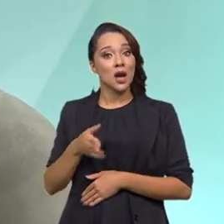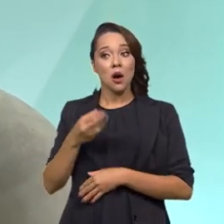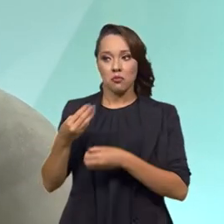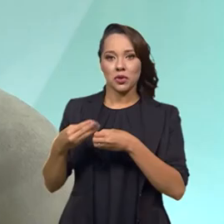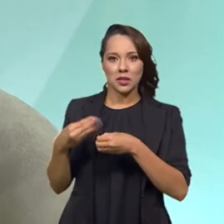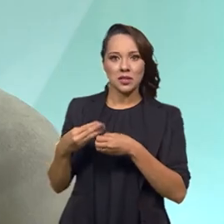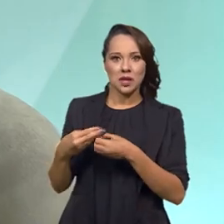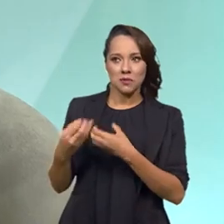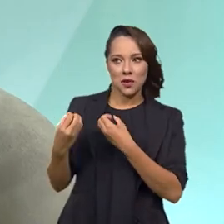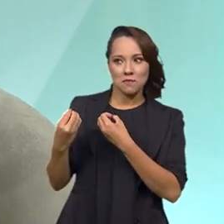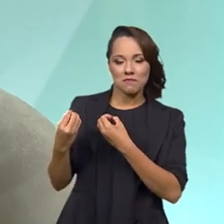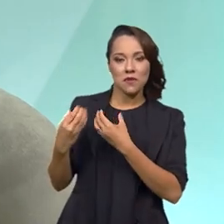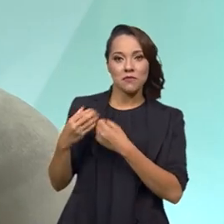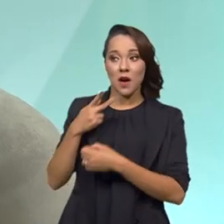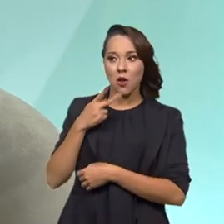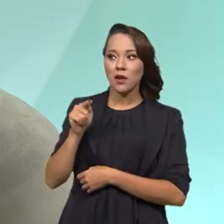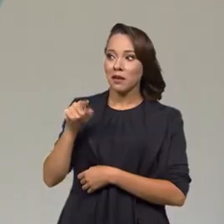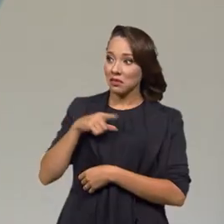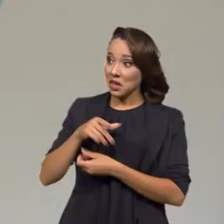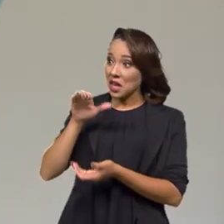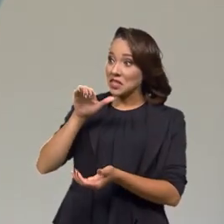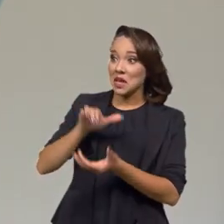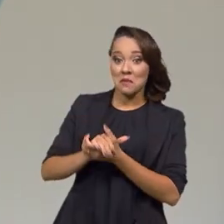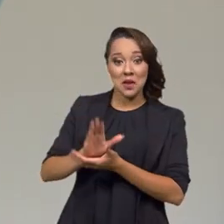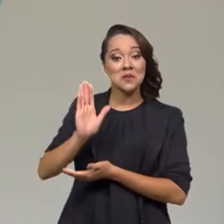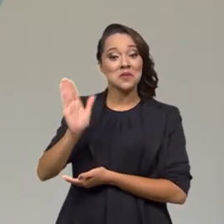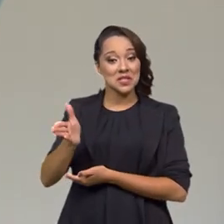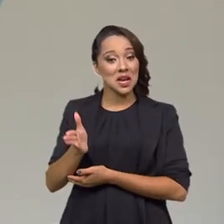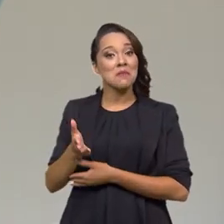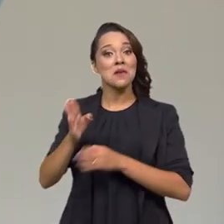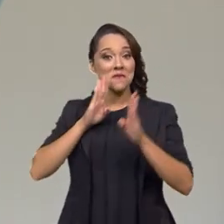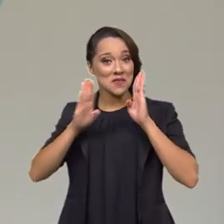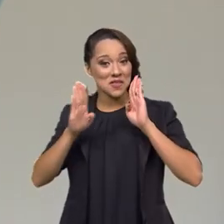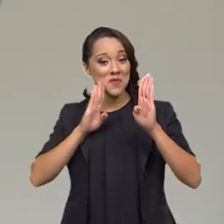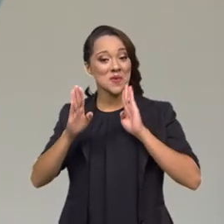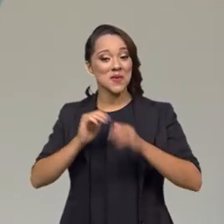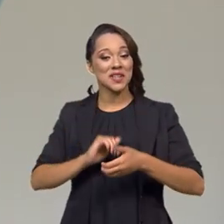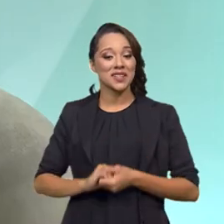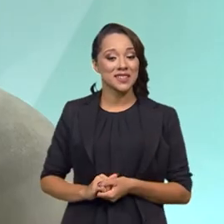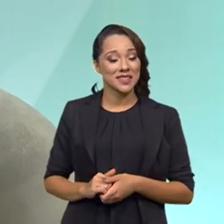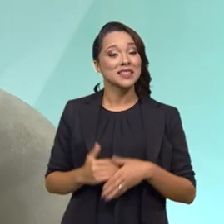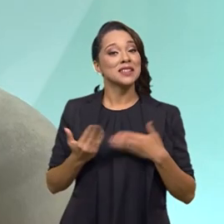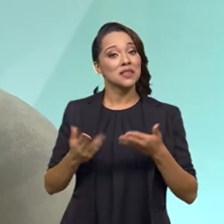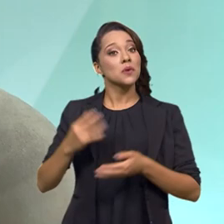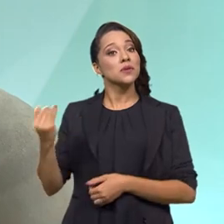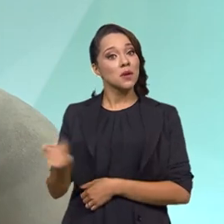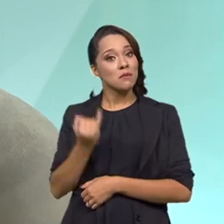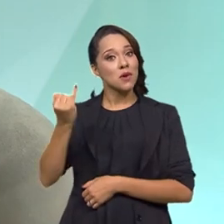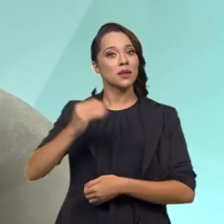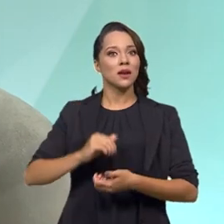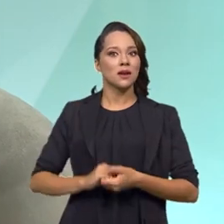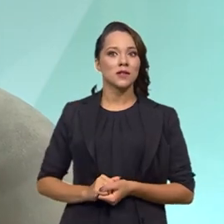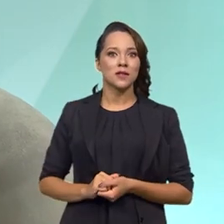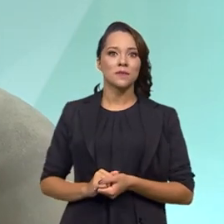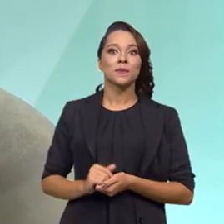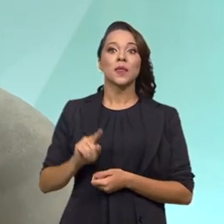município, que eu não vou citar o nome, que até casamento já estão arrumando pelo Facebook. Então, isso é importante. É a